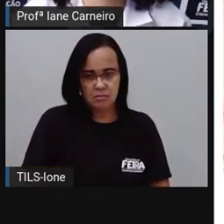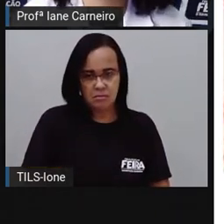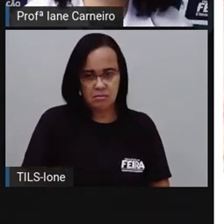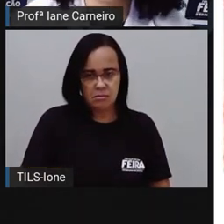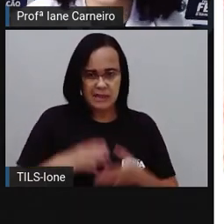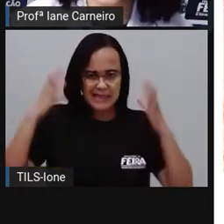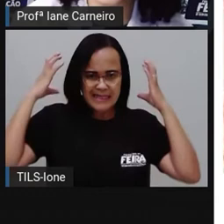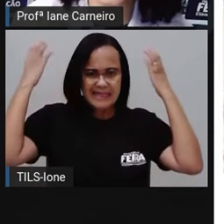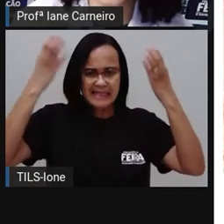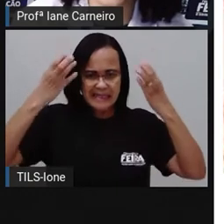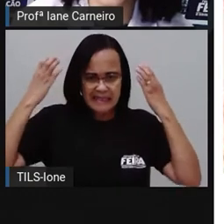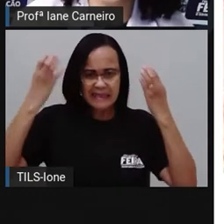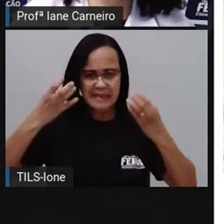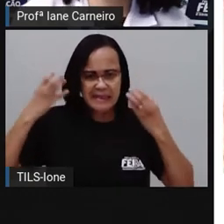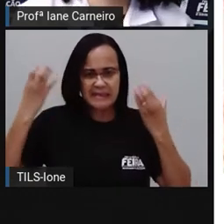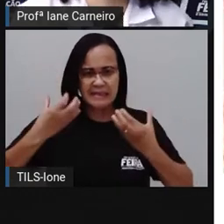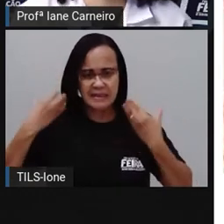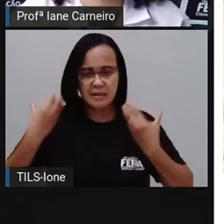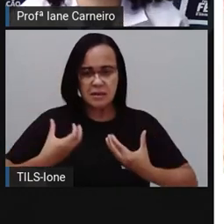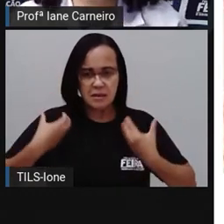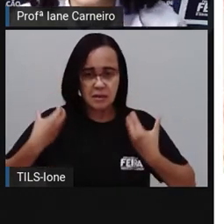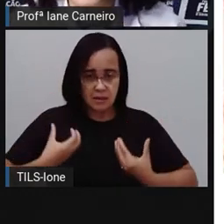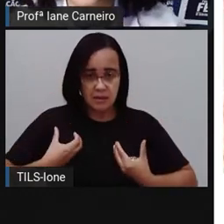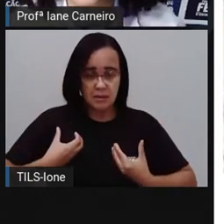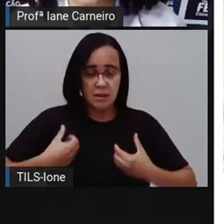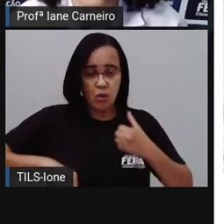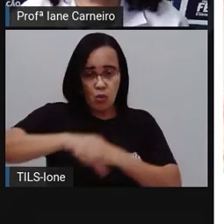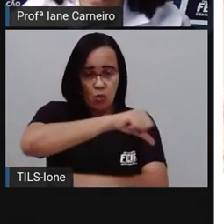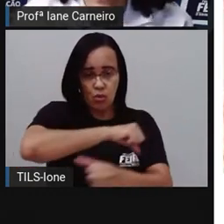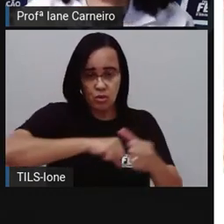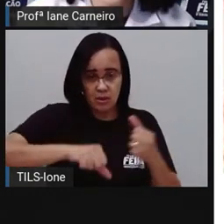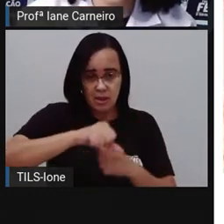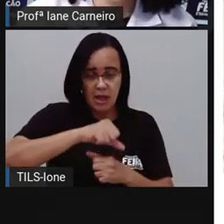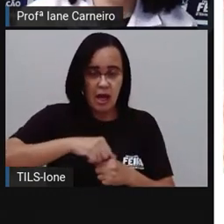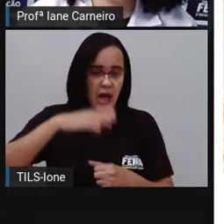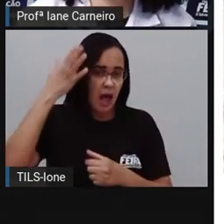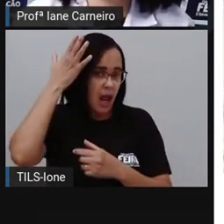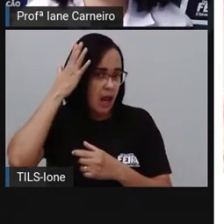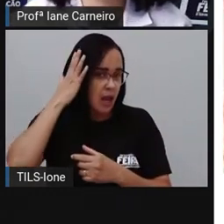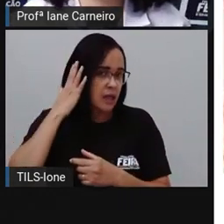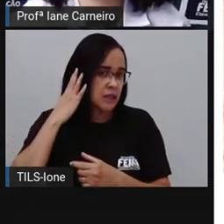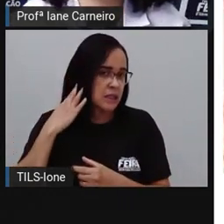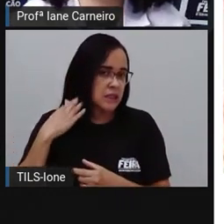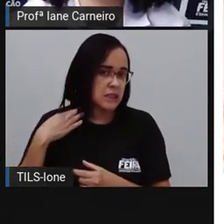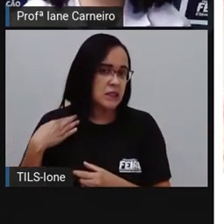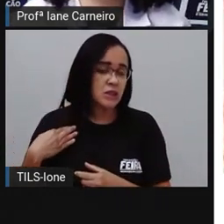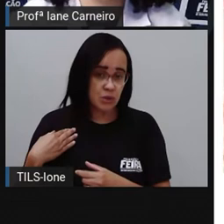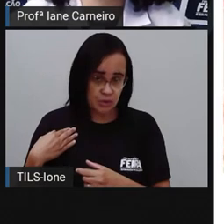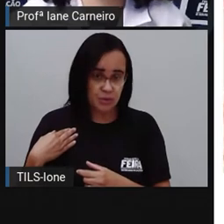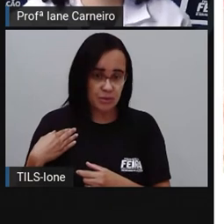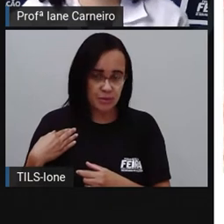oposto de crespo é liso. E o oposto de